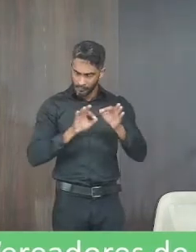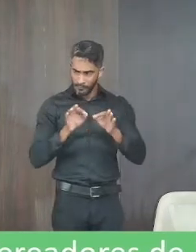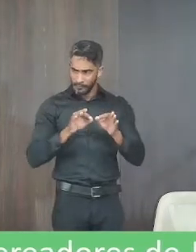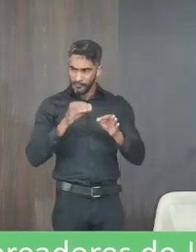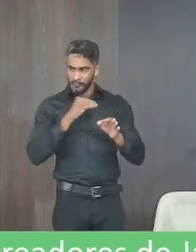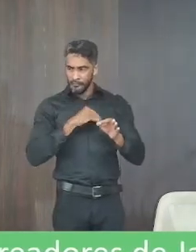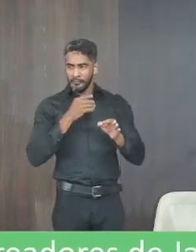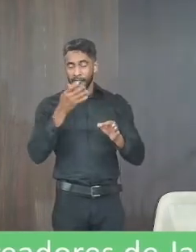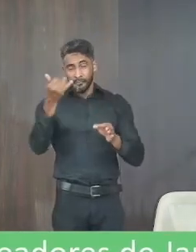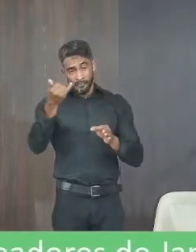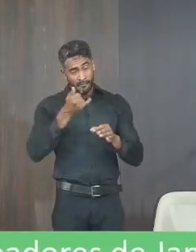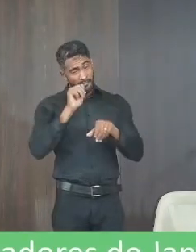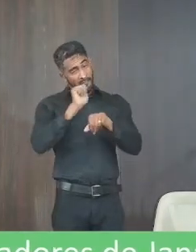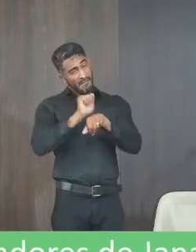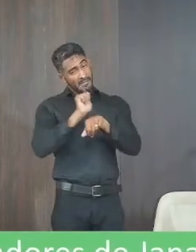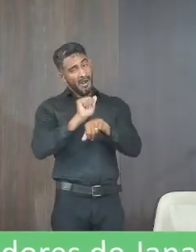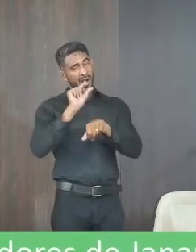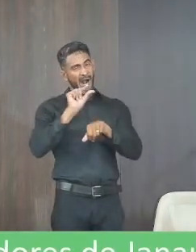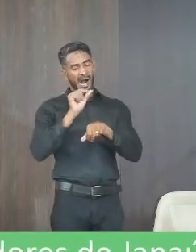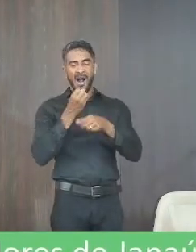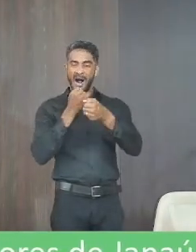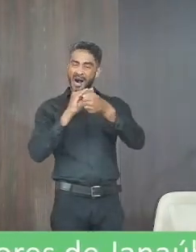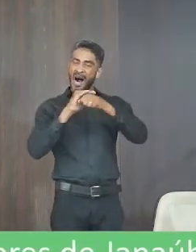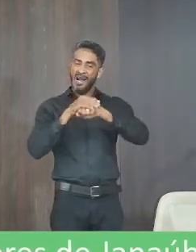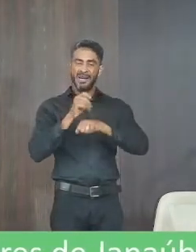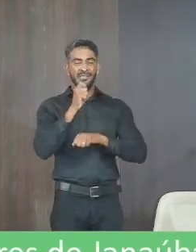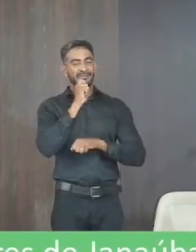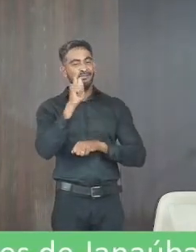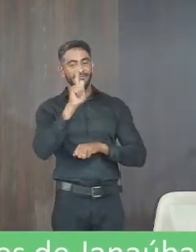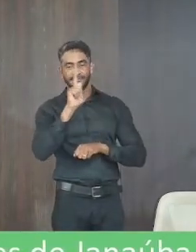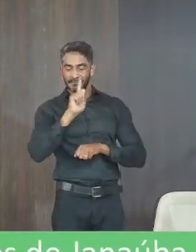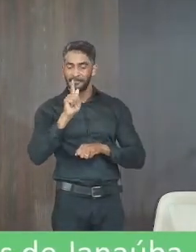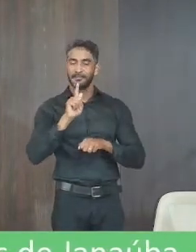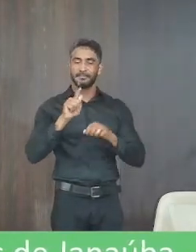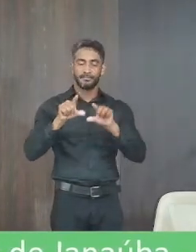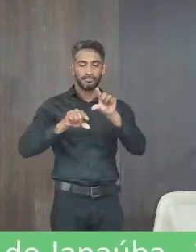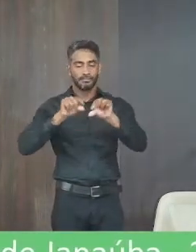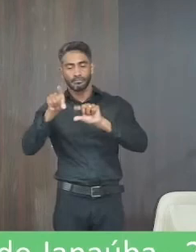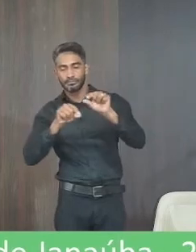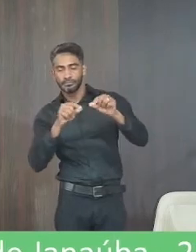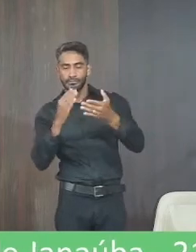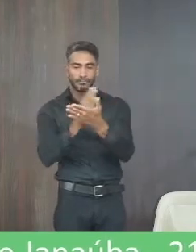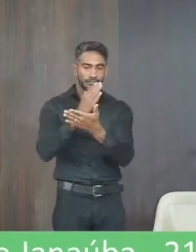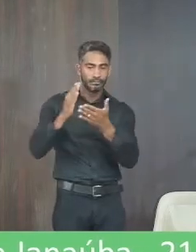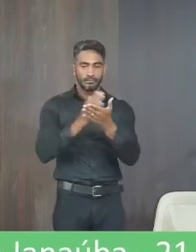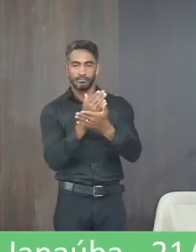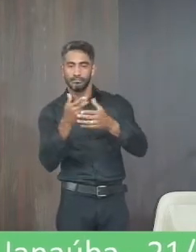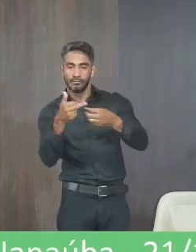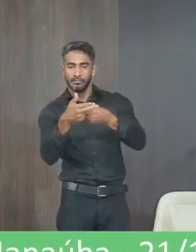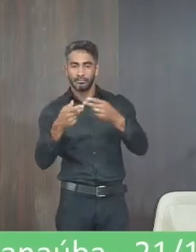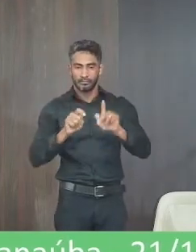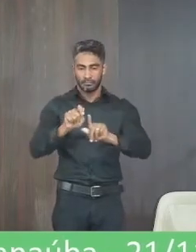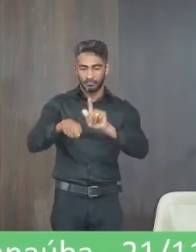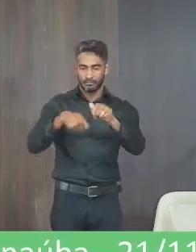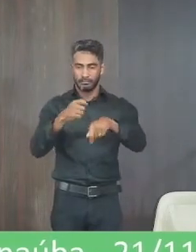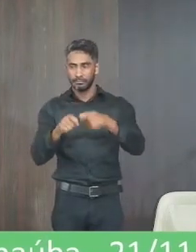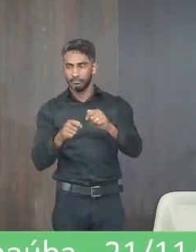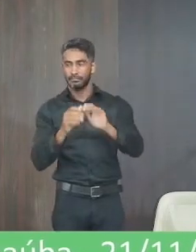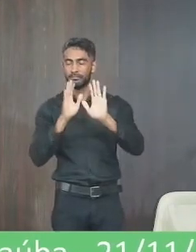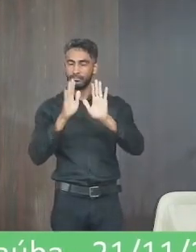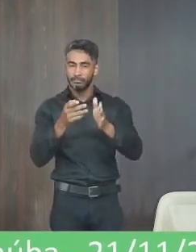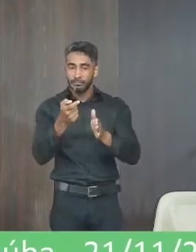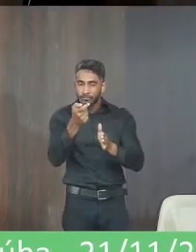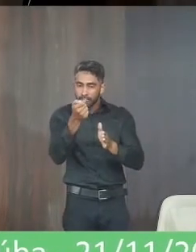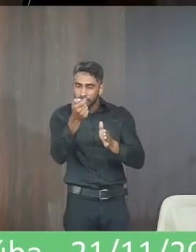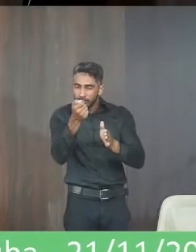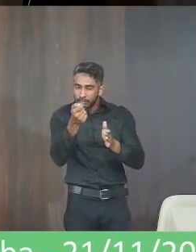aqui ela me pediu um tempo boa noite Adauri ainda não estamos definindo algumas questões com a administração mas já está